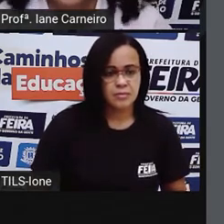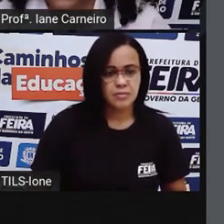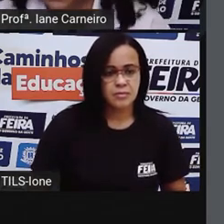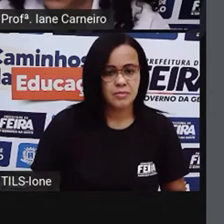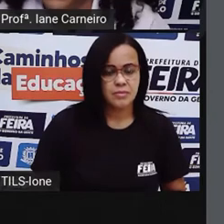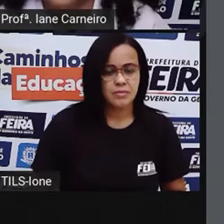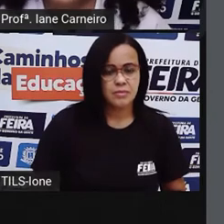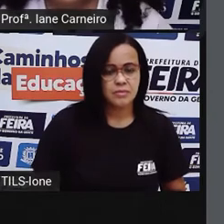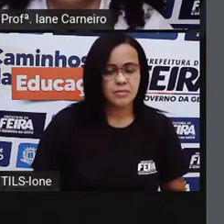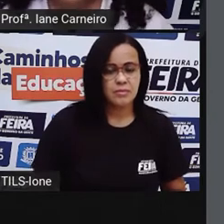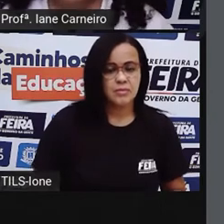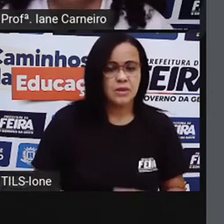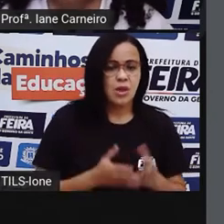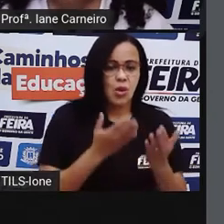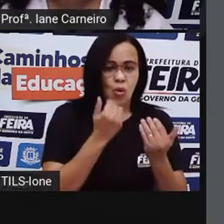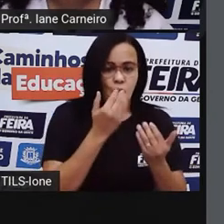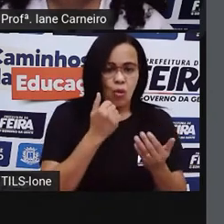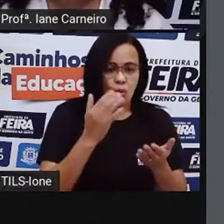couro.